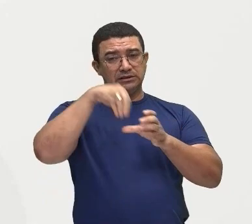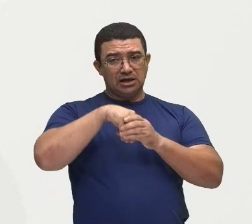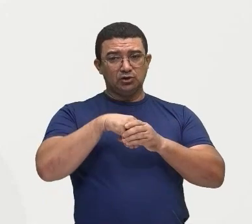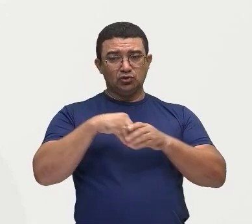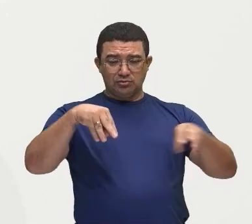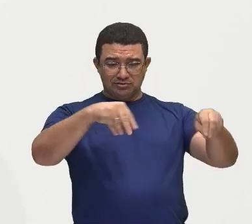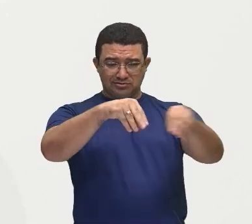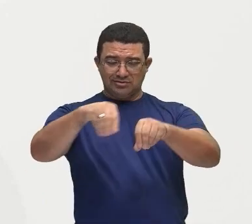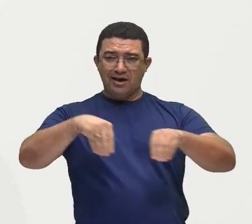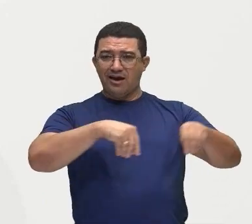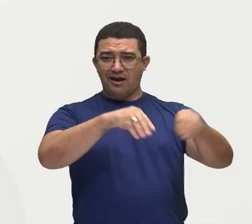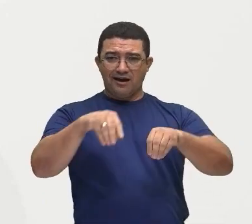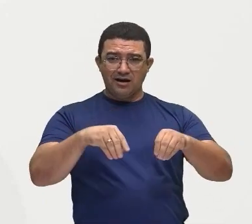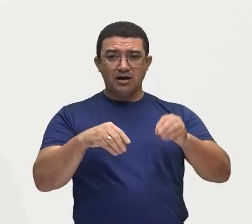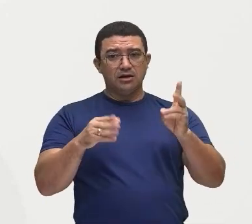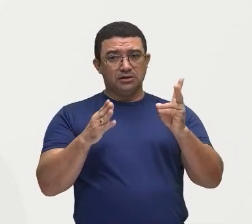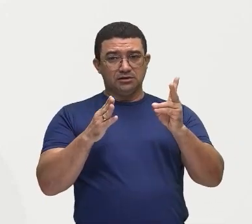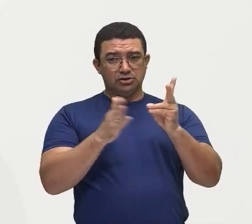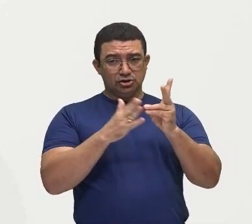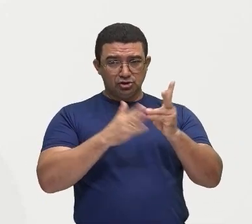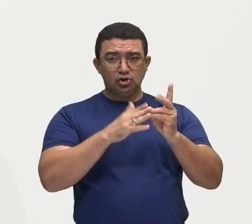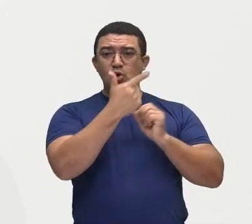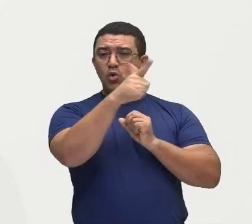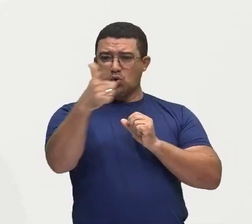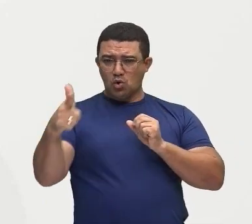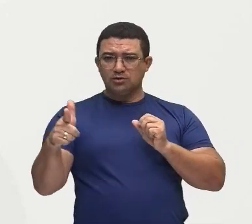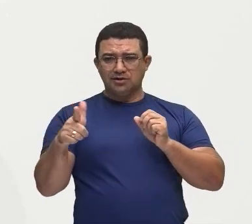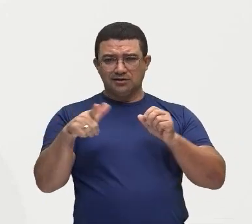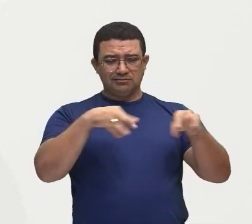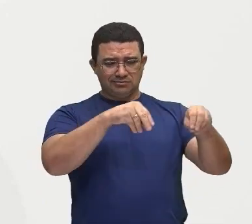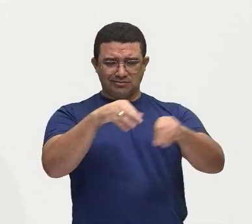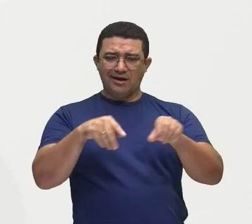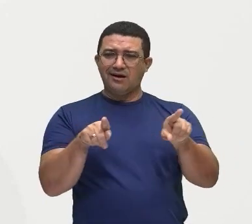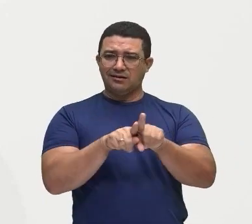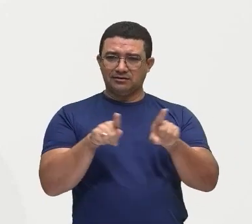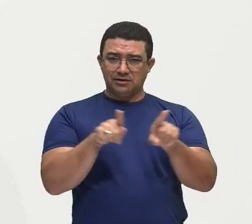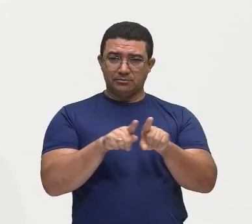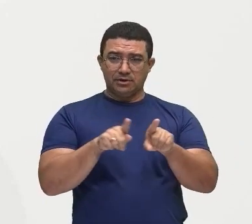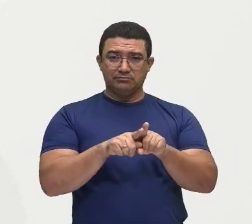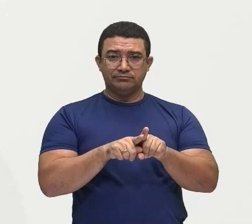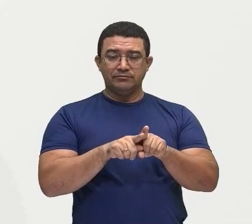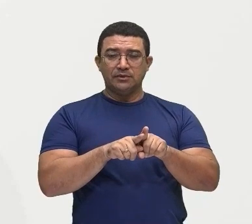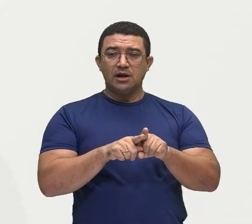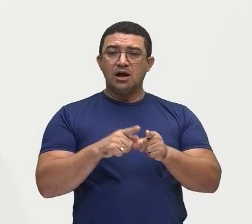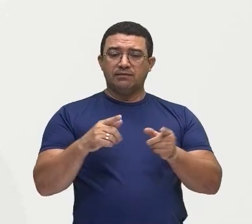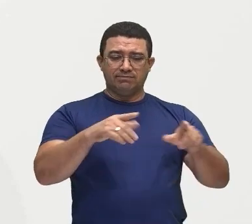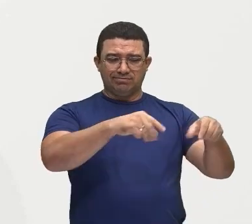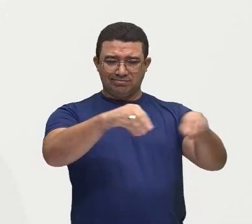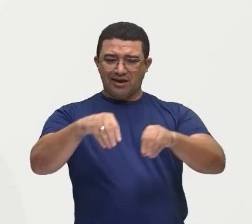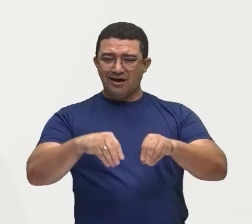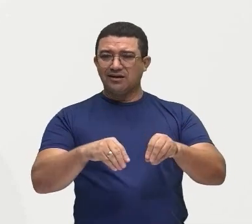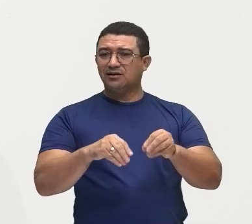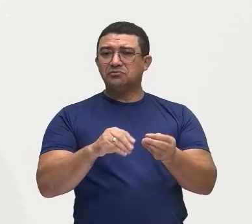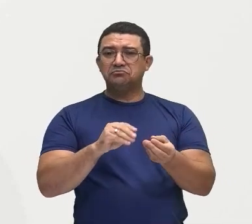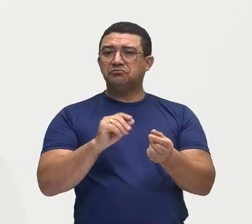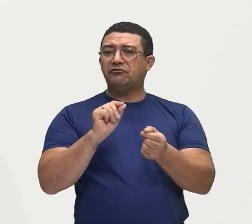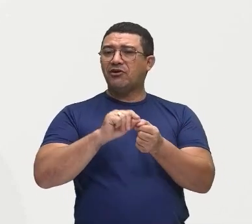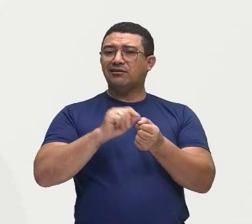mas terras também que não são utilizadas, que não tem ali uma utilização voltada para alguma atividade